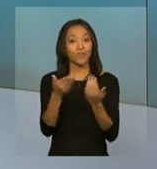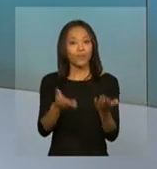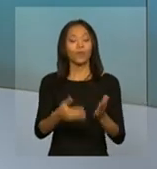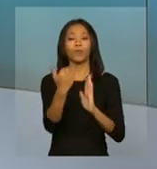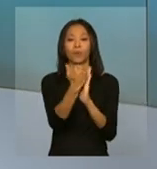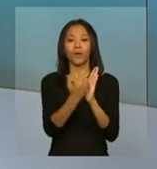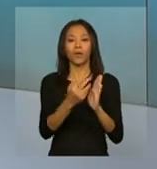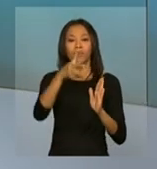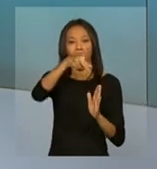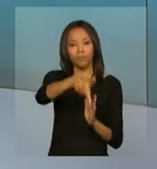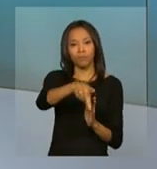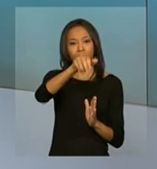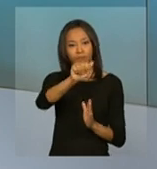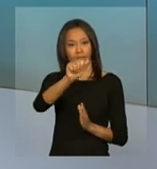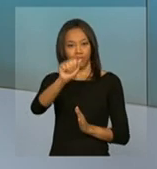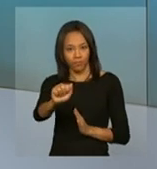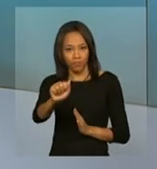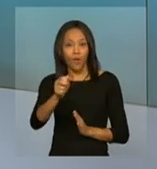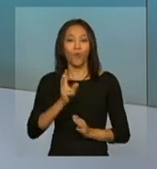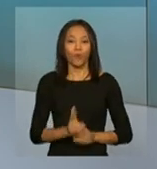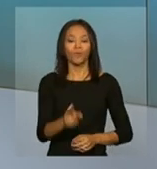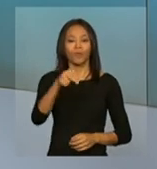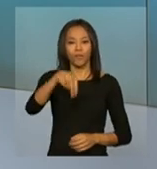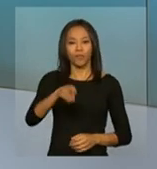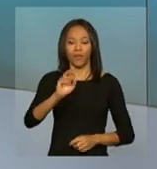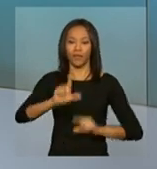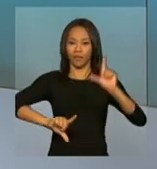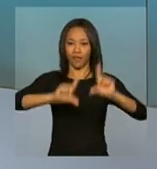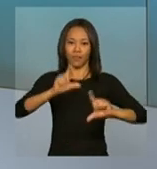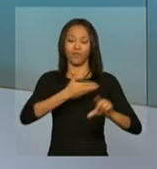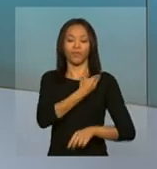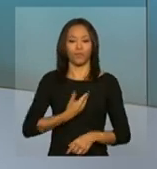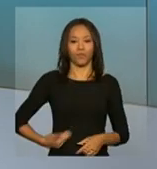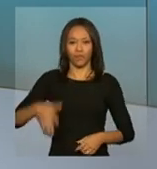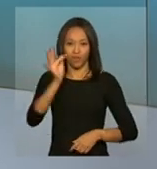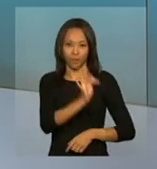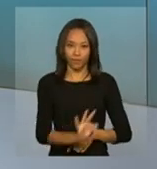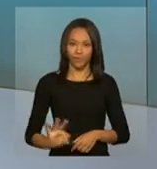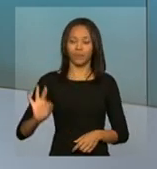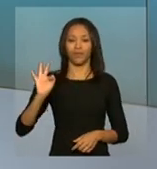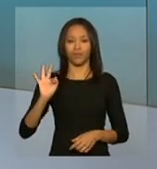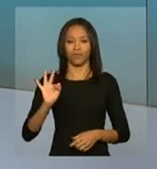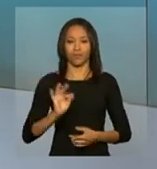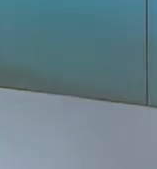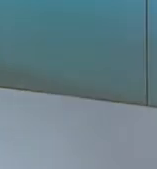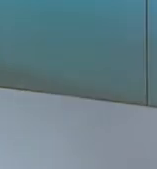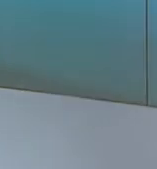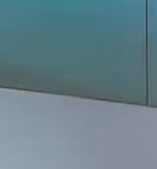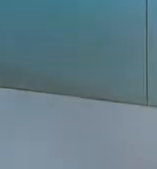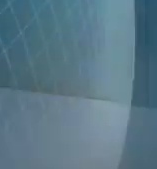Programa de Aquisição de Alimentos. Continue com a gente aqui na NBR, a TV do Governo Federal.